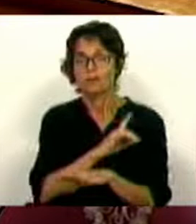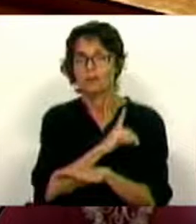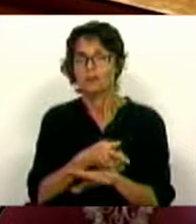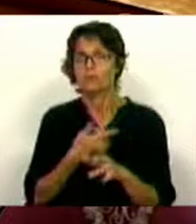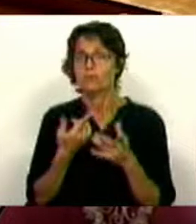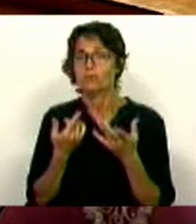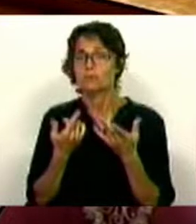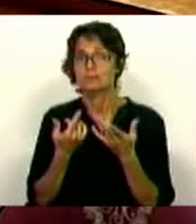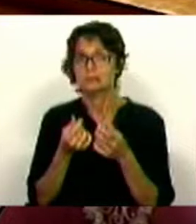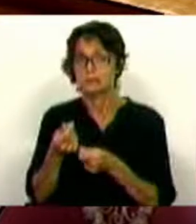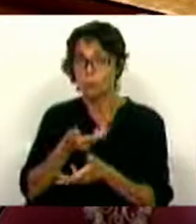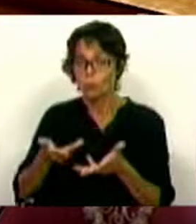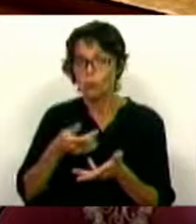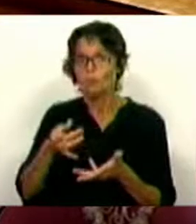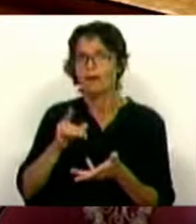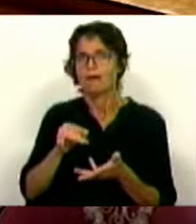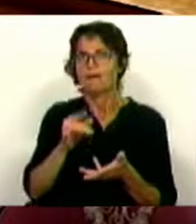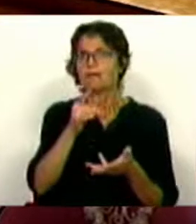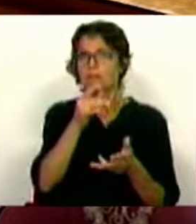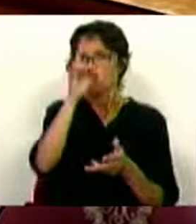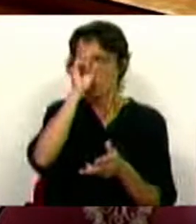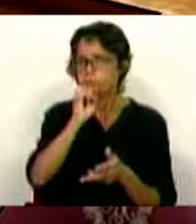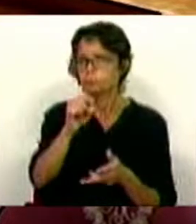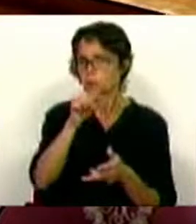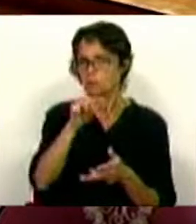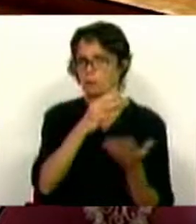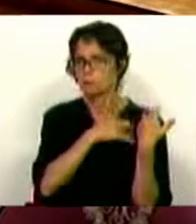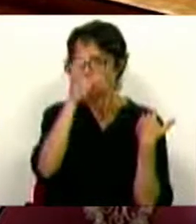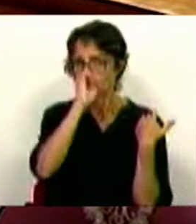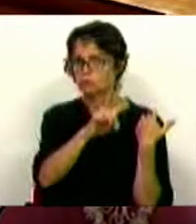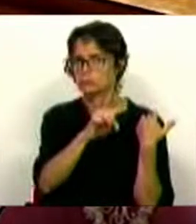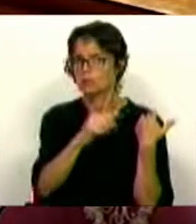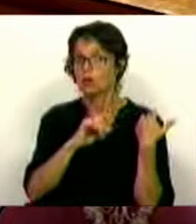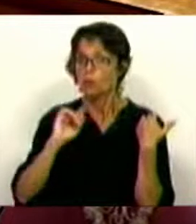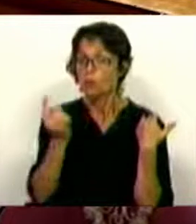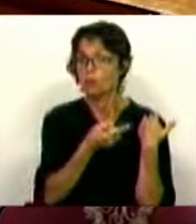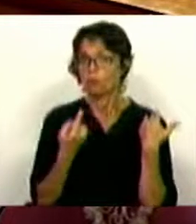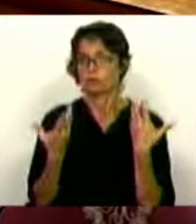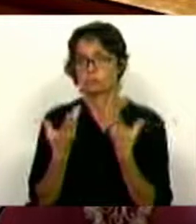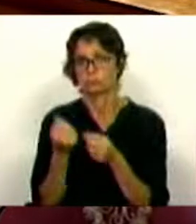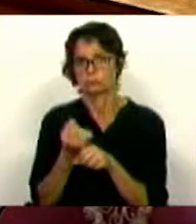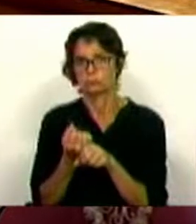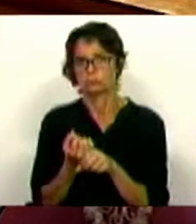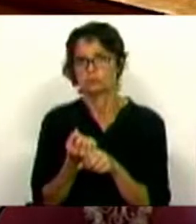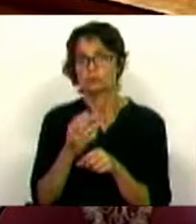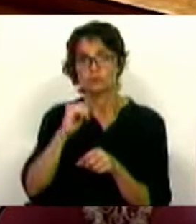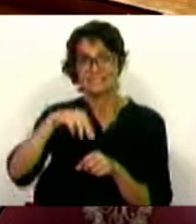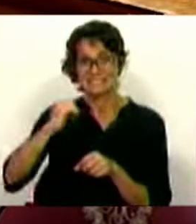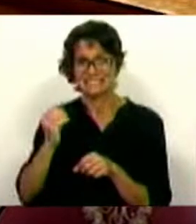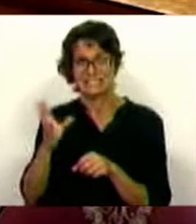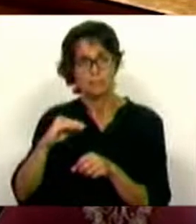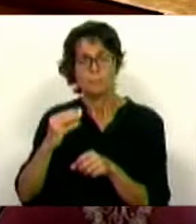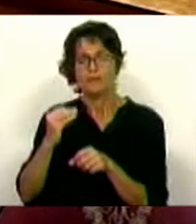Estado. E por isso nós devemos envolver todos, mesmo aqueles que ao longo de anos atacaram o Estado e agora pedem mais SNS, mais transportes públicos, mais